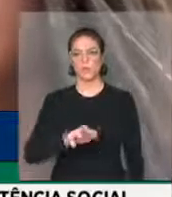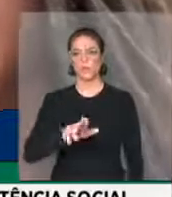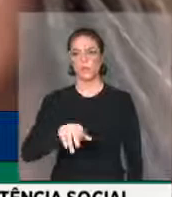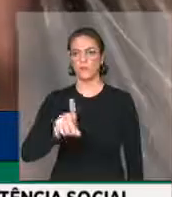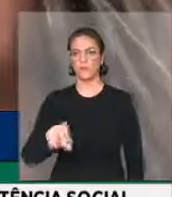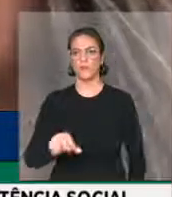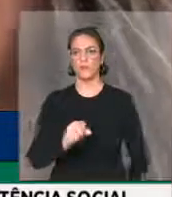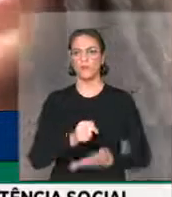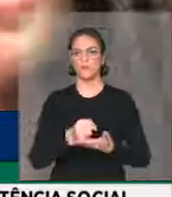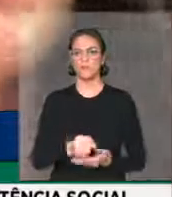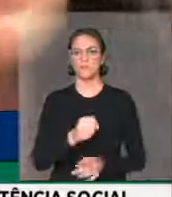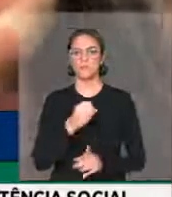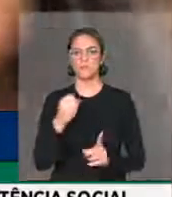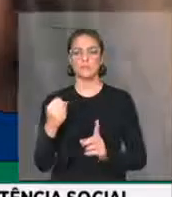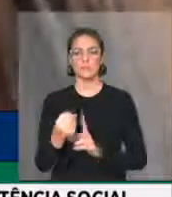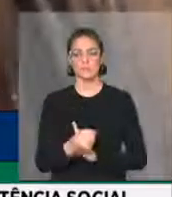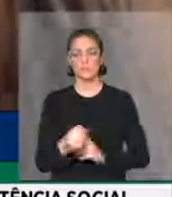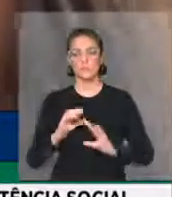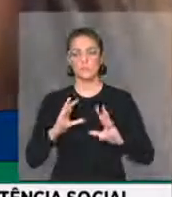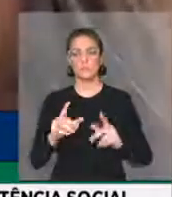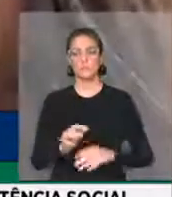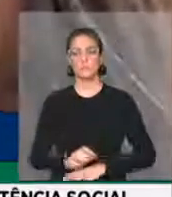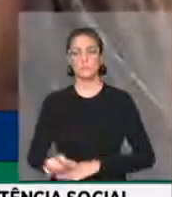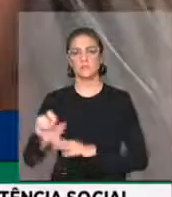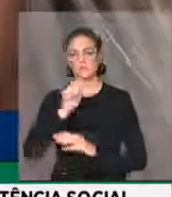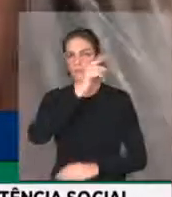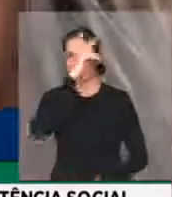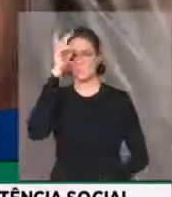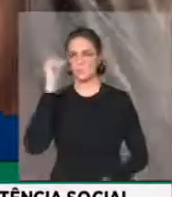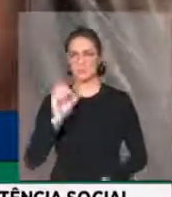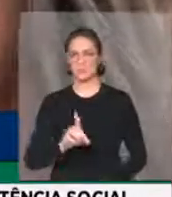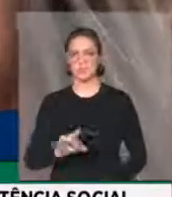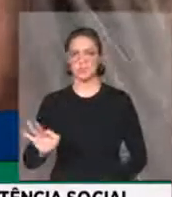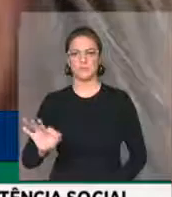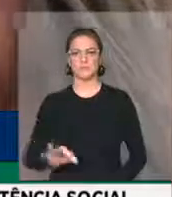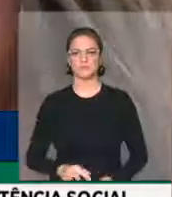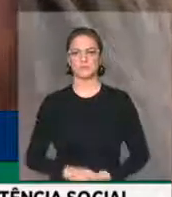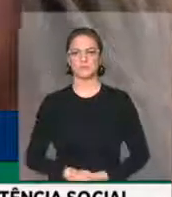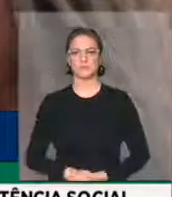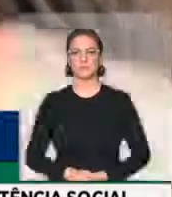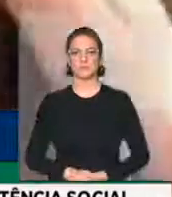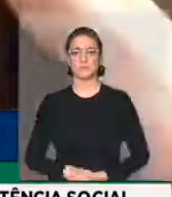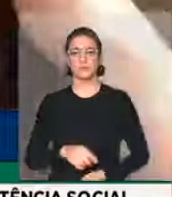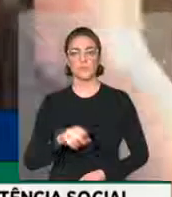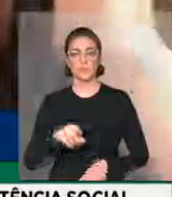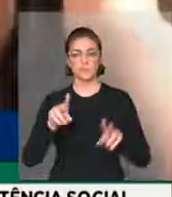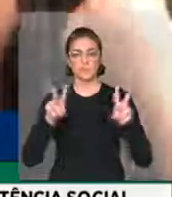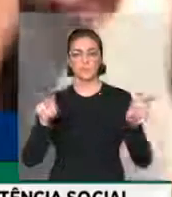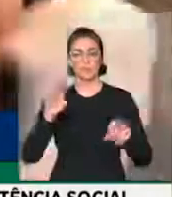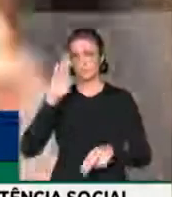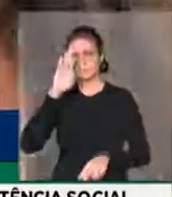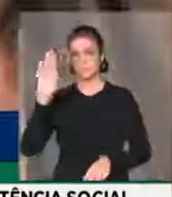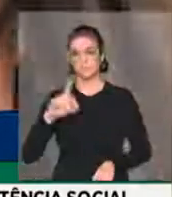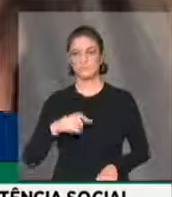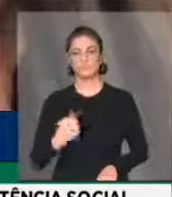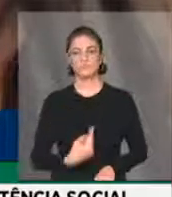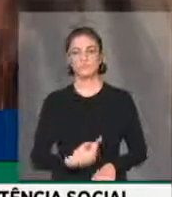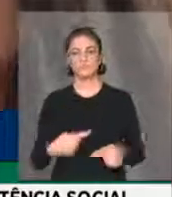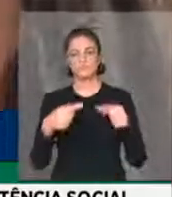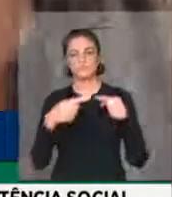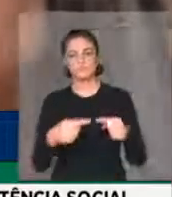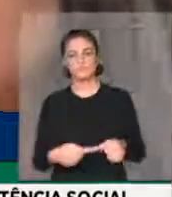social nos estados, Distrito Federal e aos municípios. Quanto ao mérito, consideramos oportunos os projetos hora